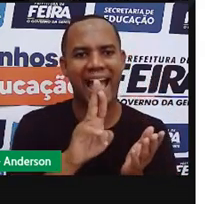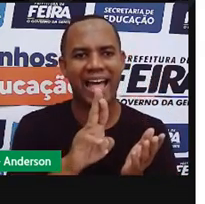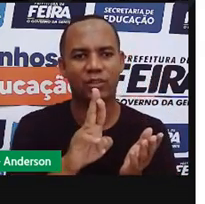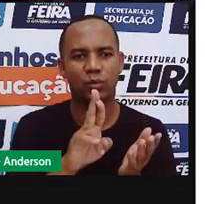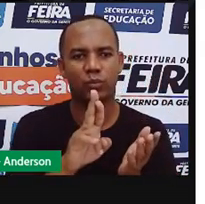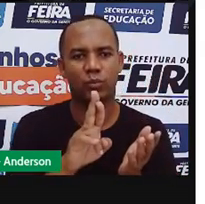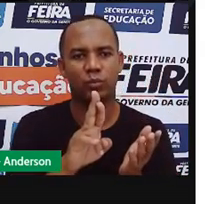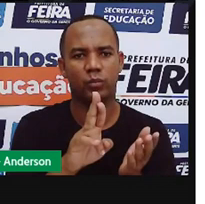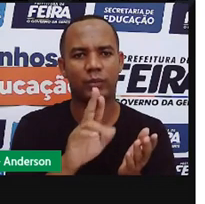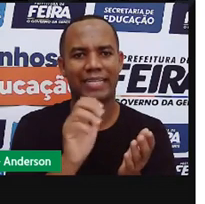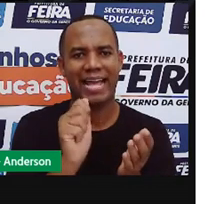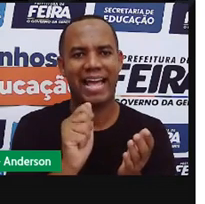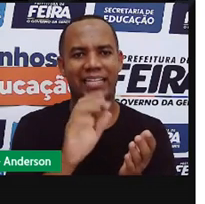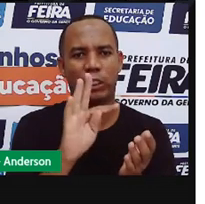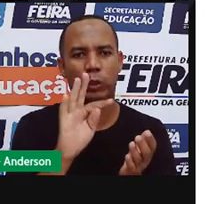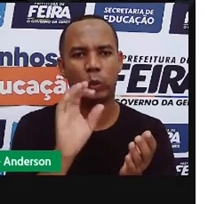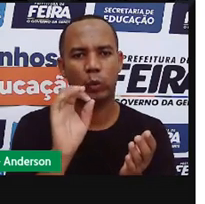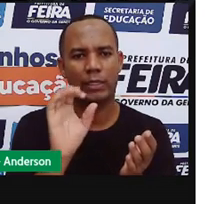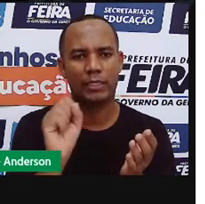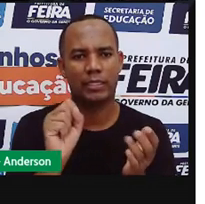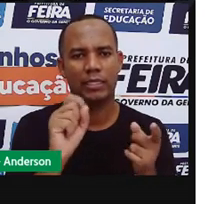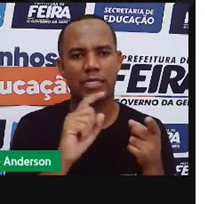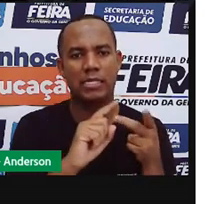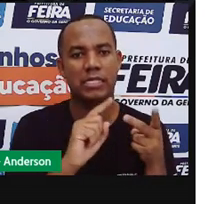razão, risco.